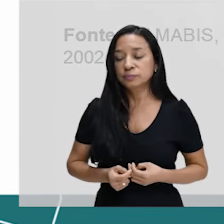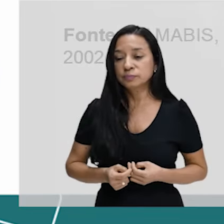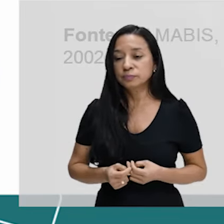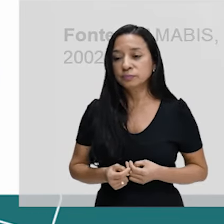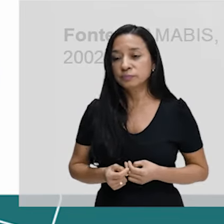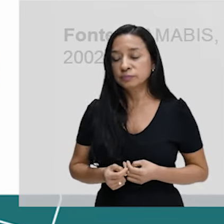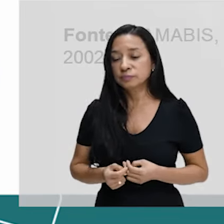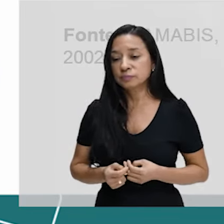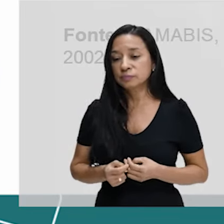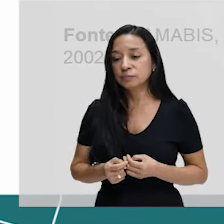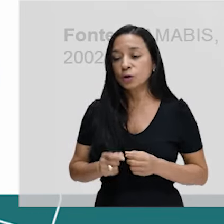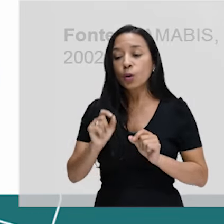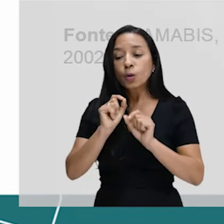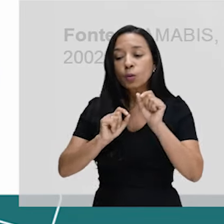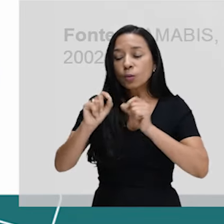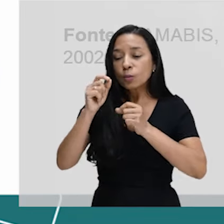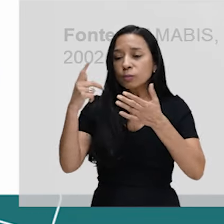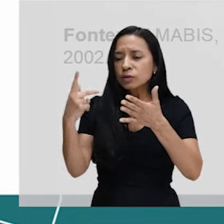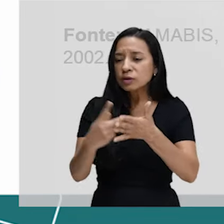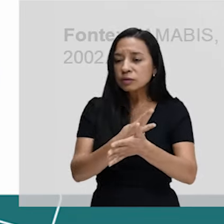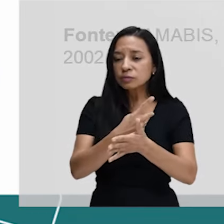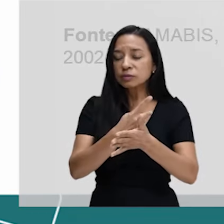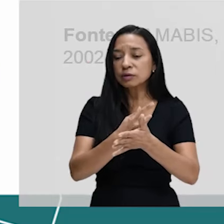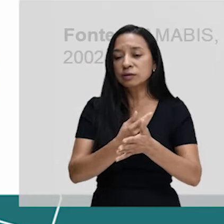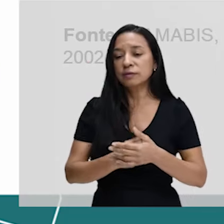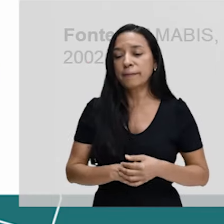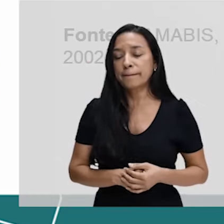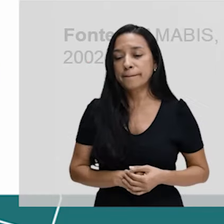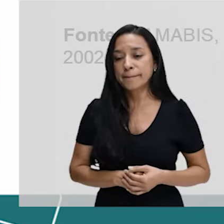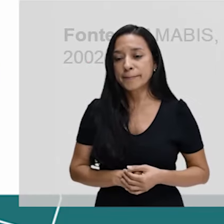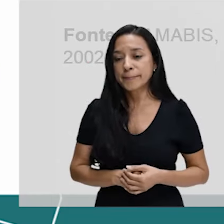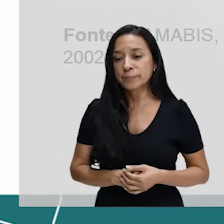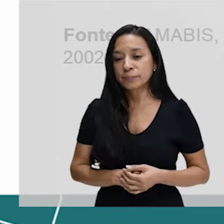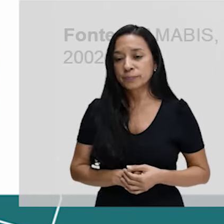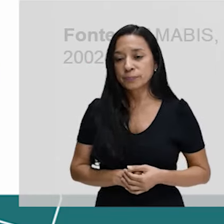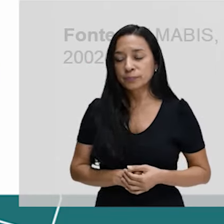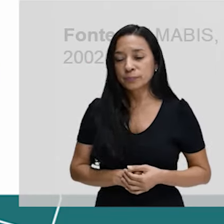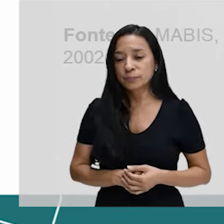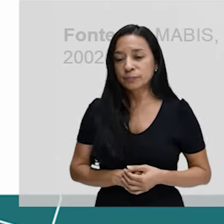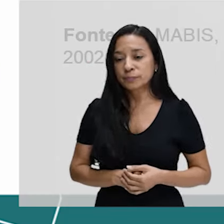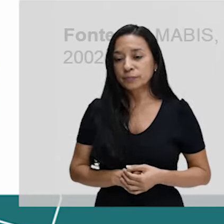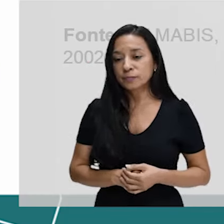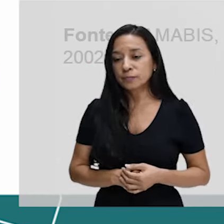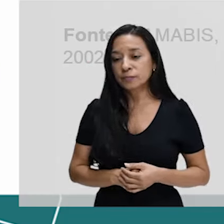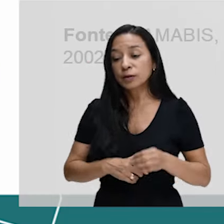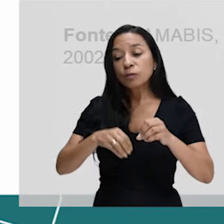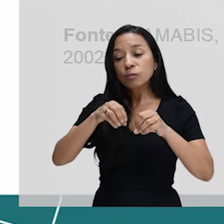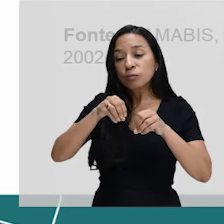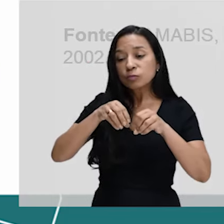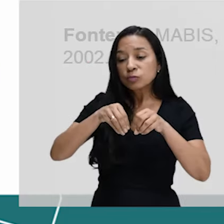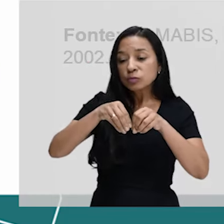como é que acontece a função autofágica do ribossomo? Aliás, do lisossomo. Quando a